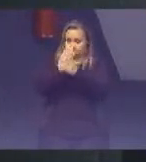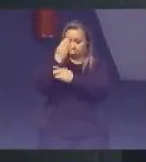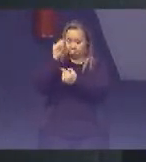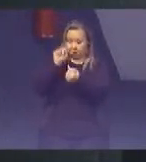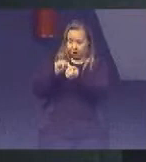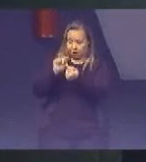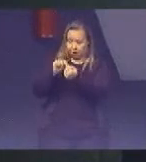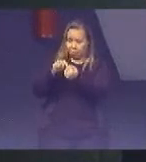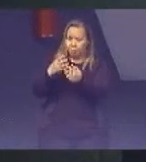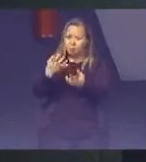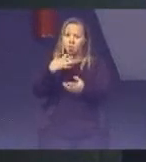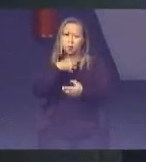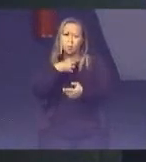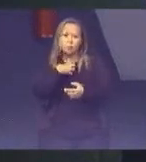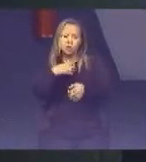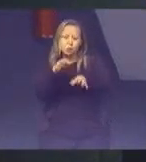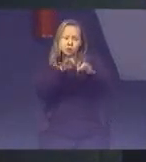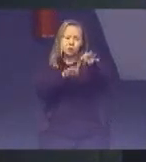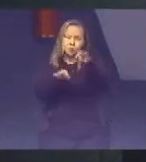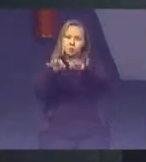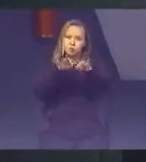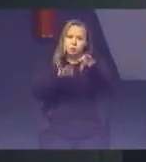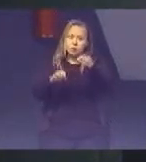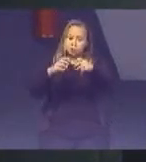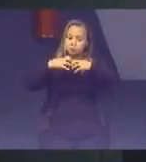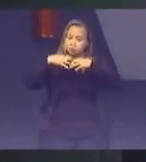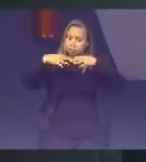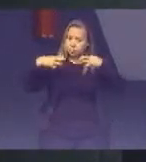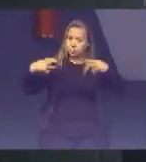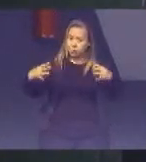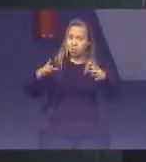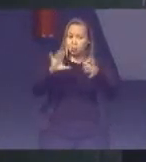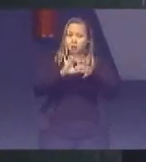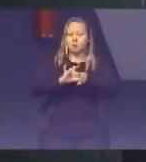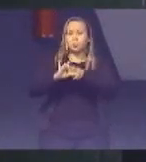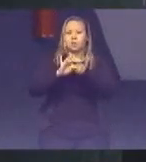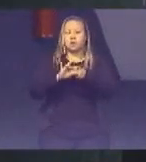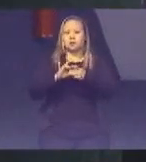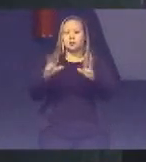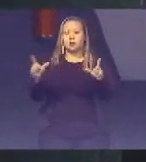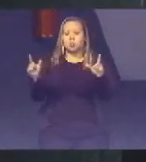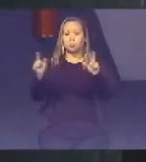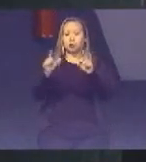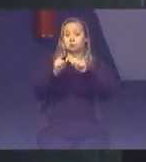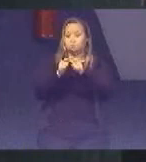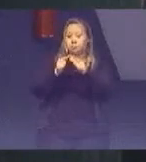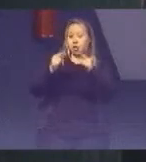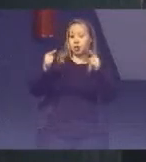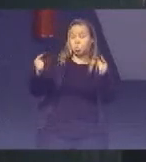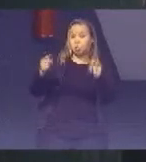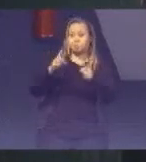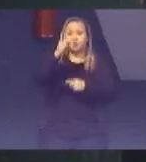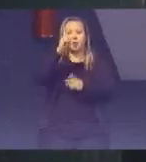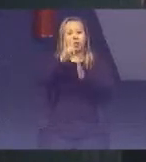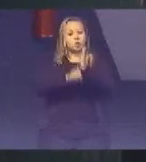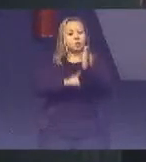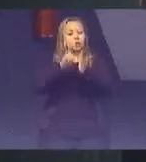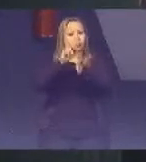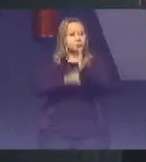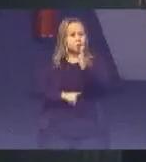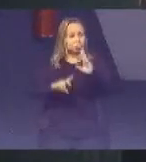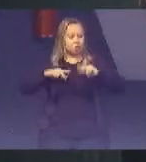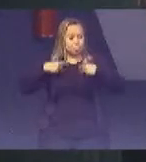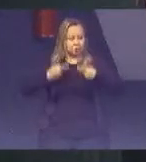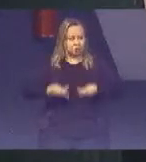de planificação democrática Uma forma de mensuração de direitos humanos Porque o grande problema dos